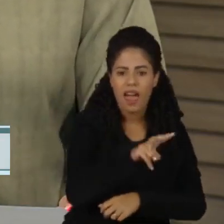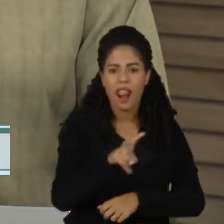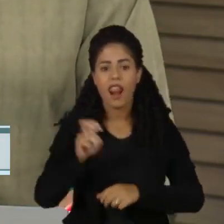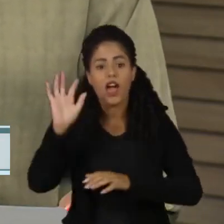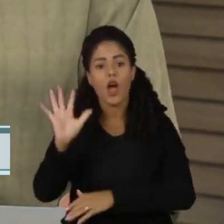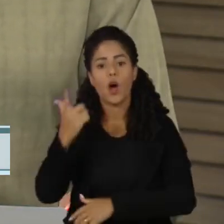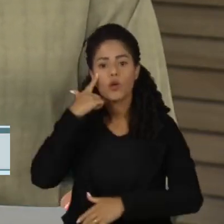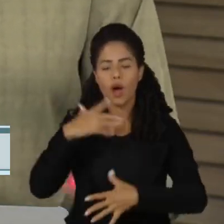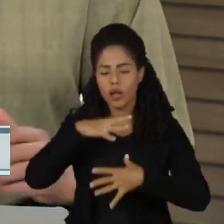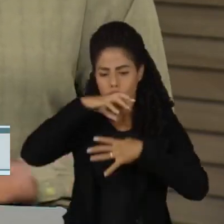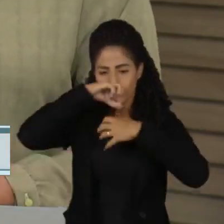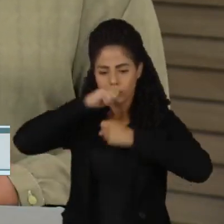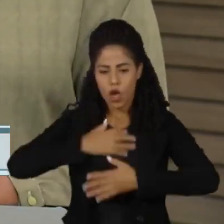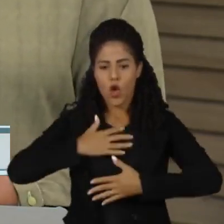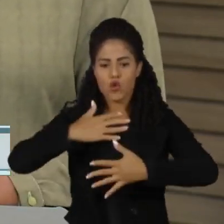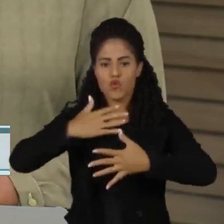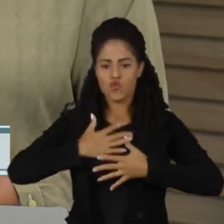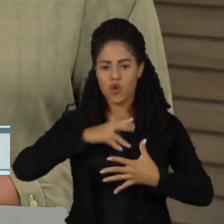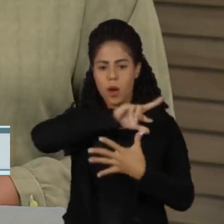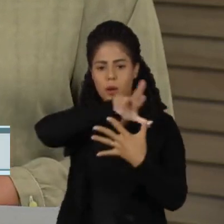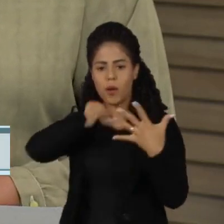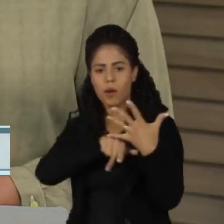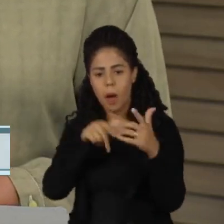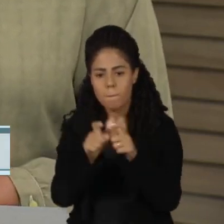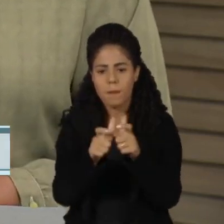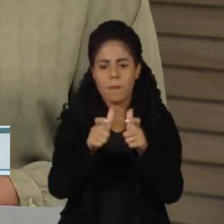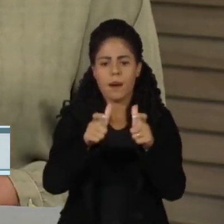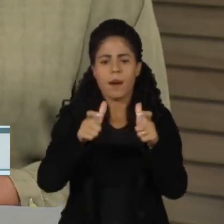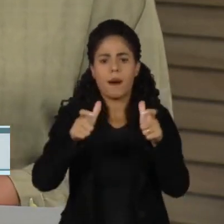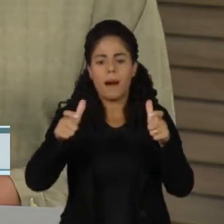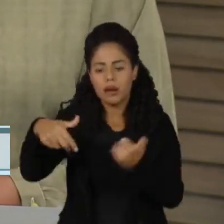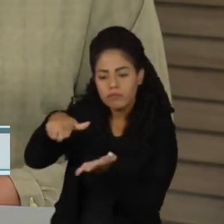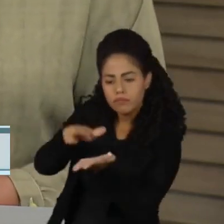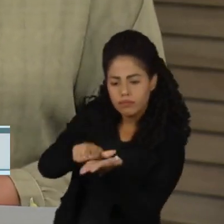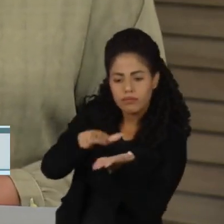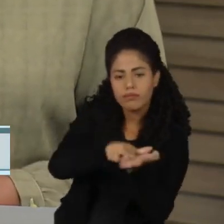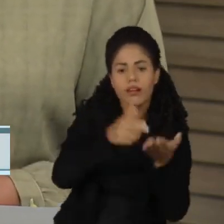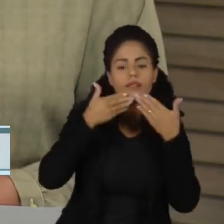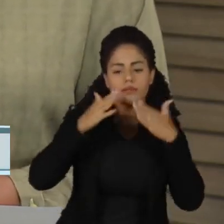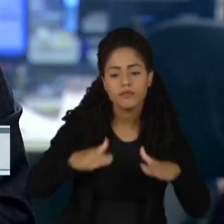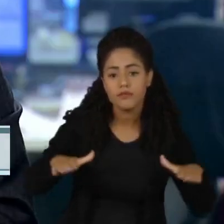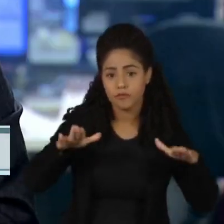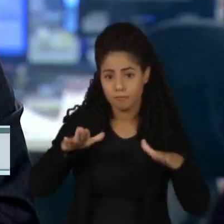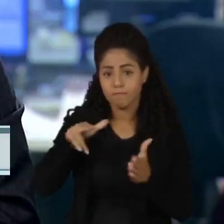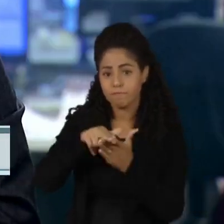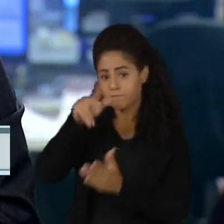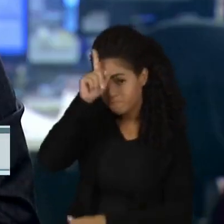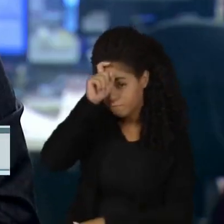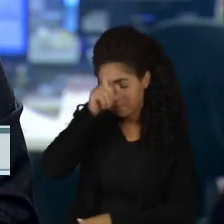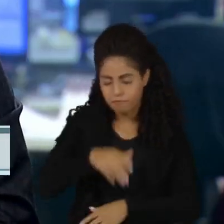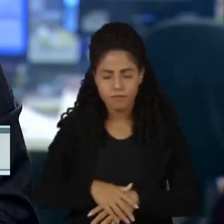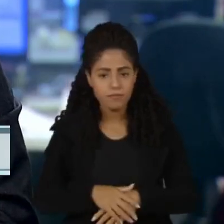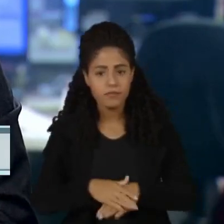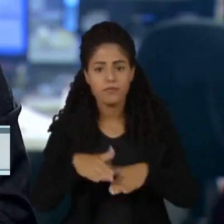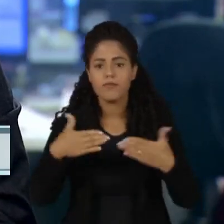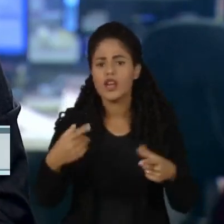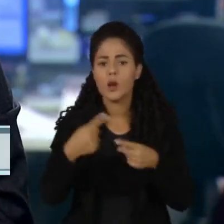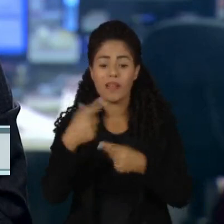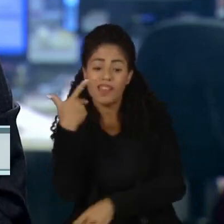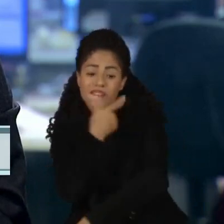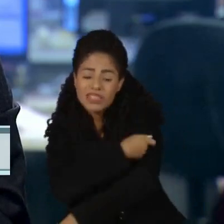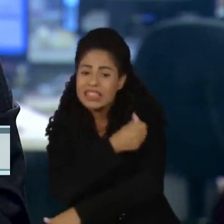respiratório, responsável pelo aumento de internações de crianças pequenas. Como não há